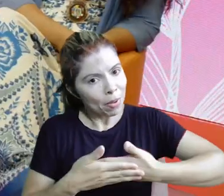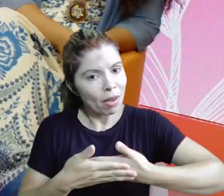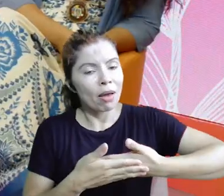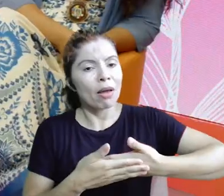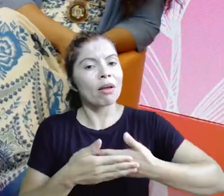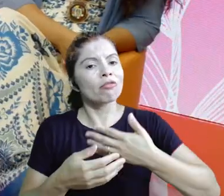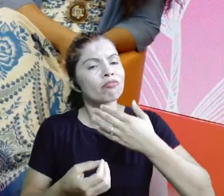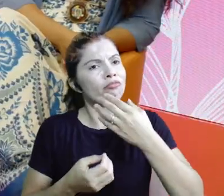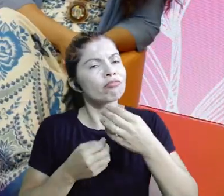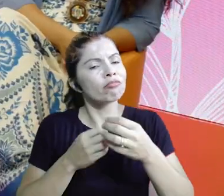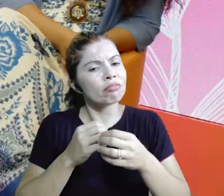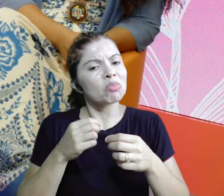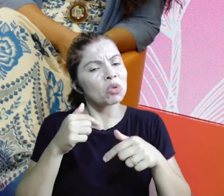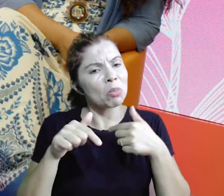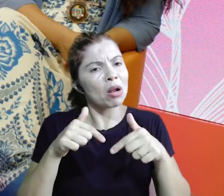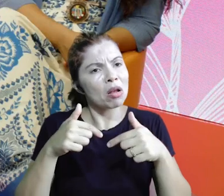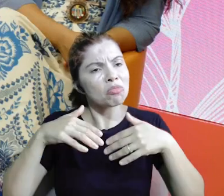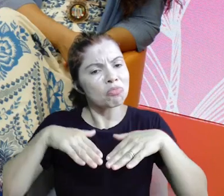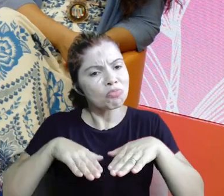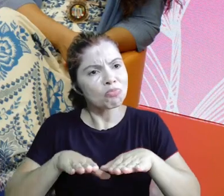Aí fui fazendo, nesse,